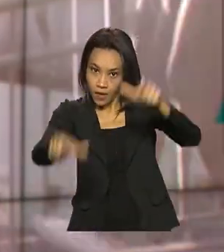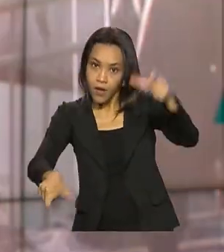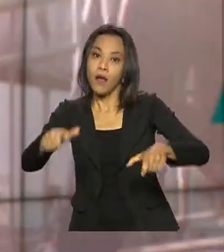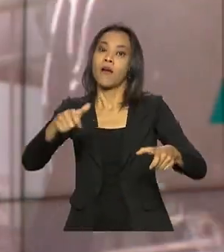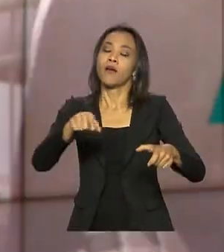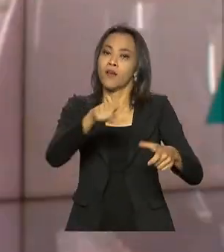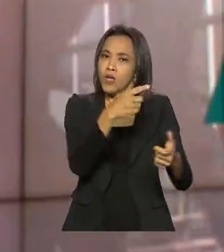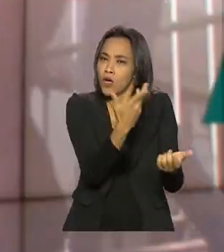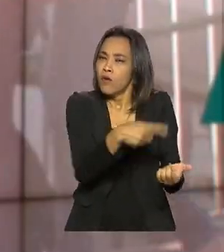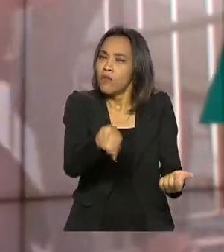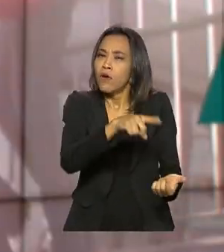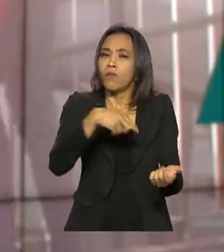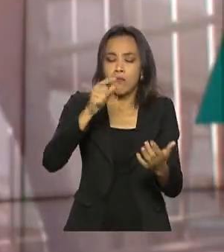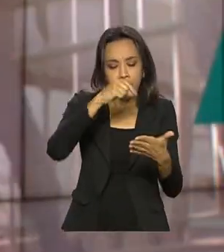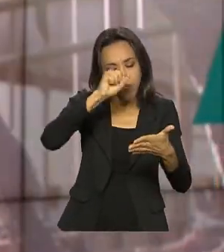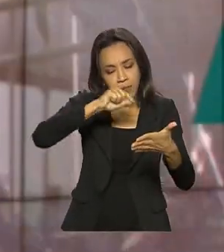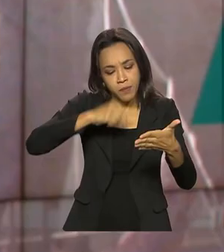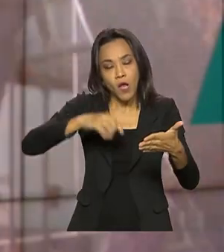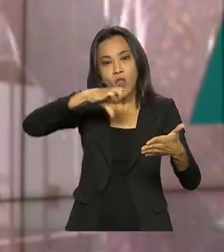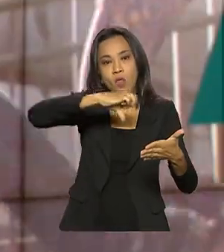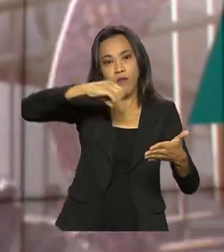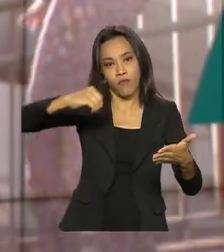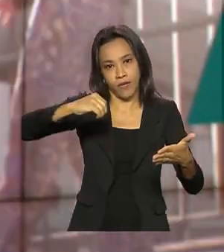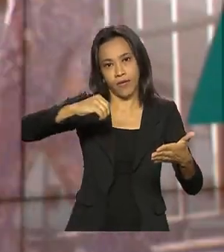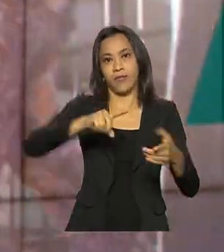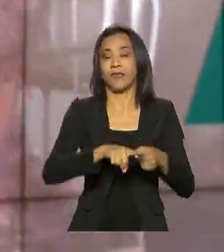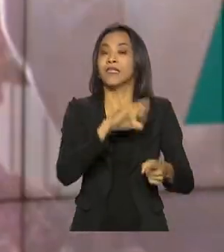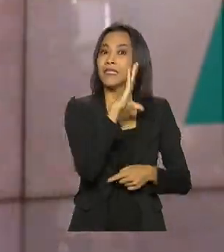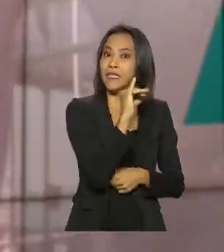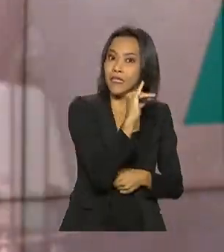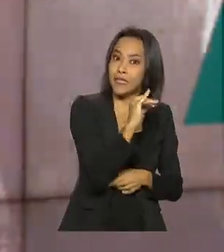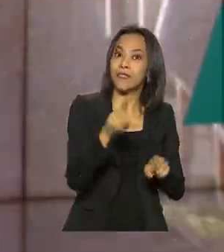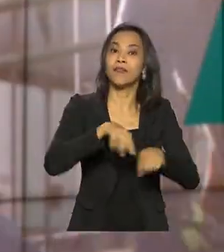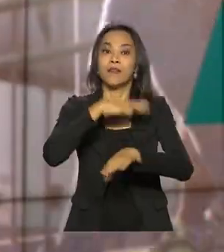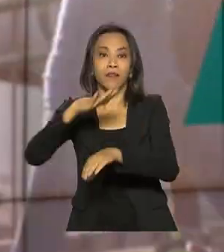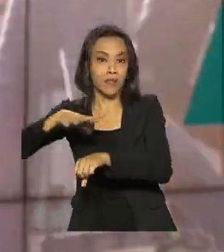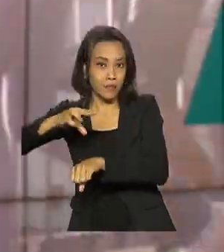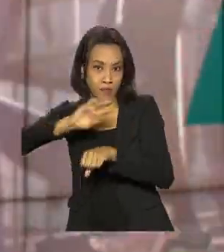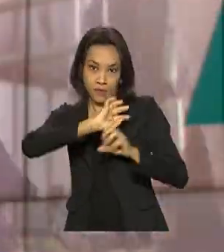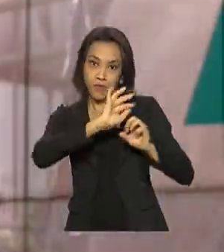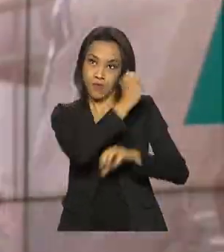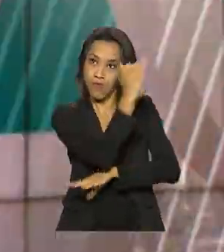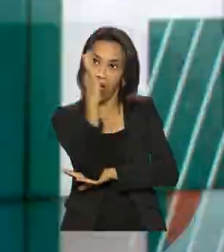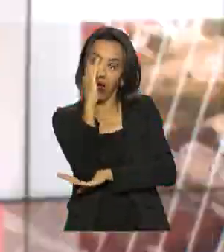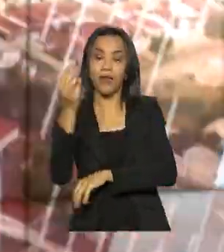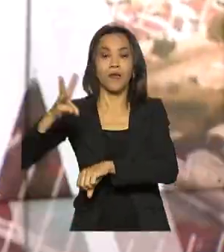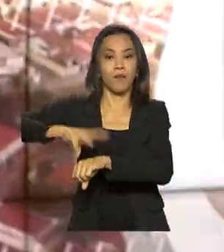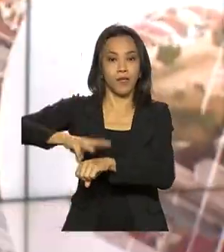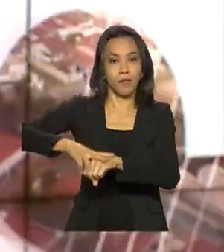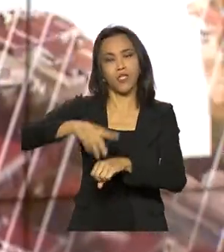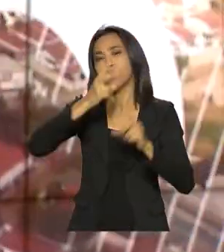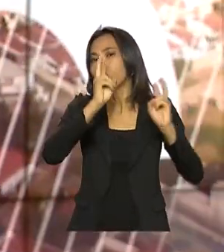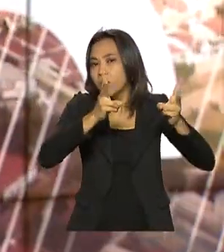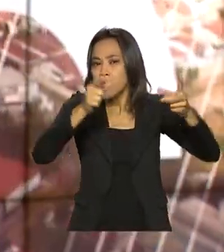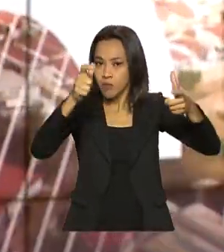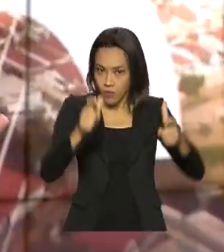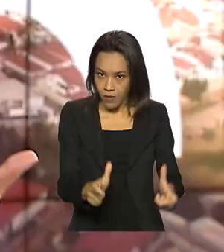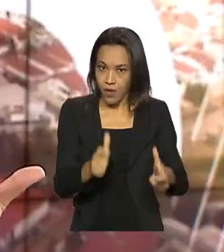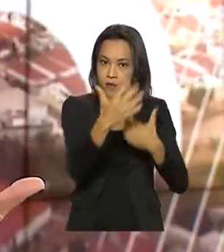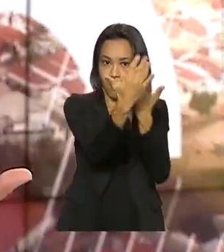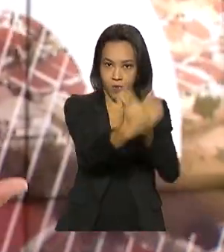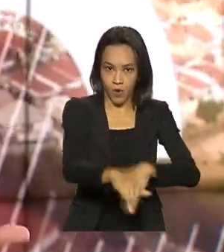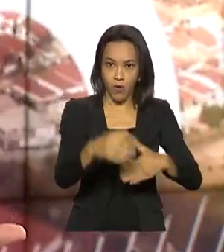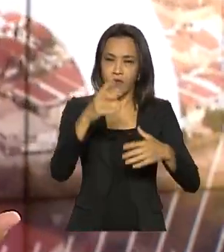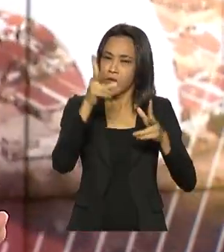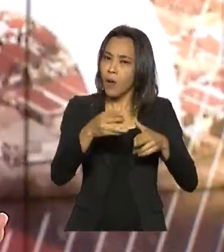realizar 90 questões de ciências da natureza e matemática. O local da prova será o mesmo do primeiro dia, que